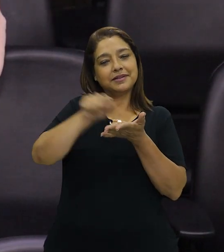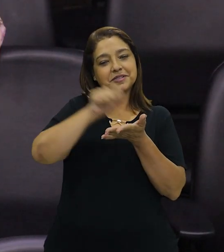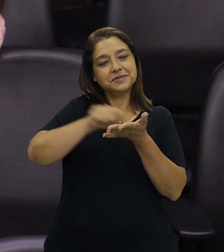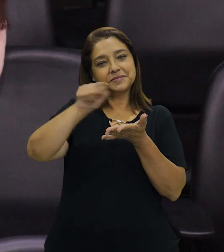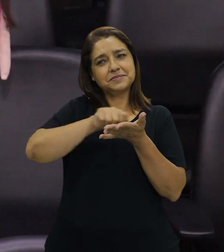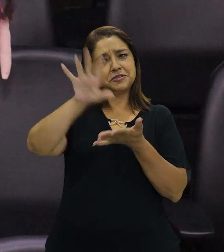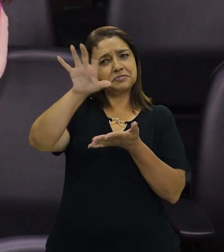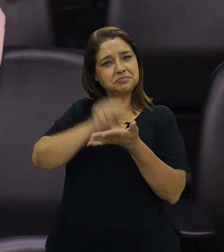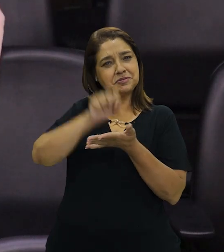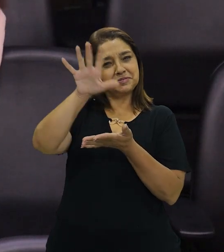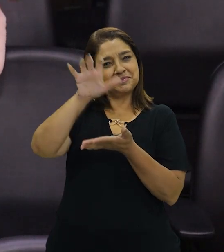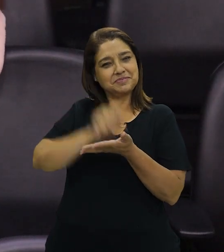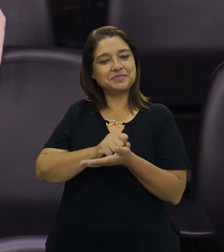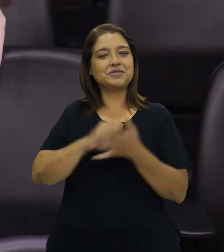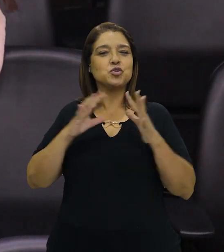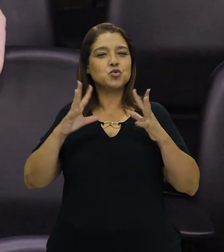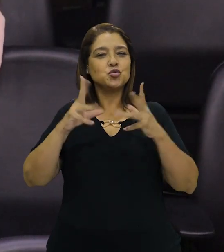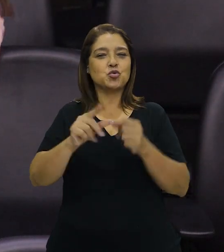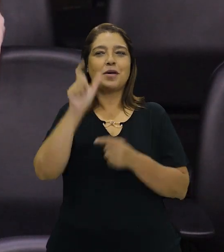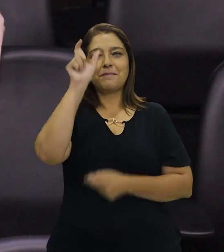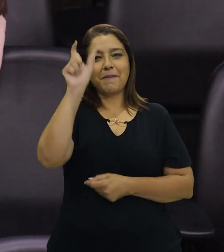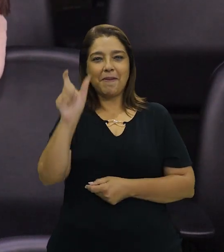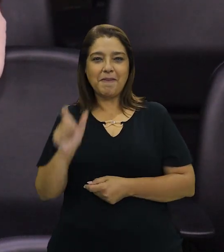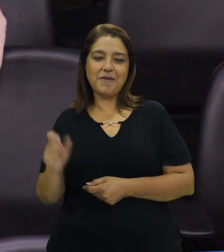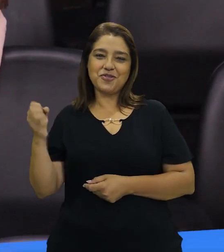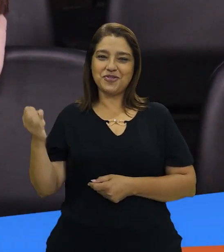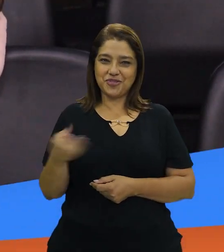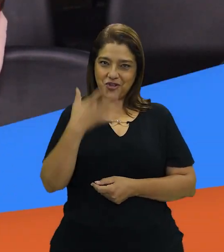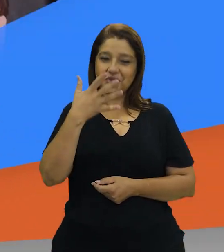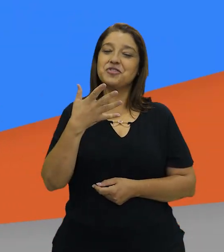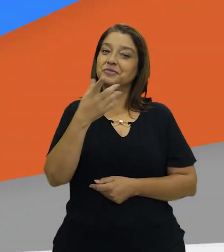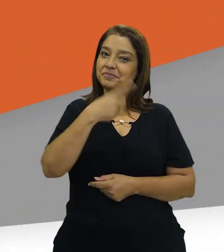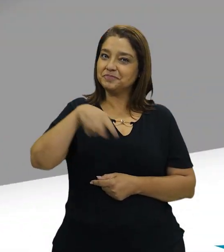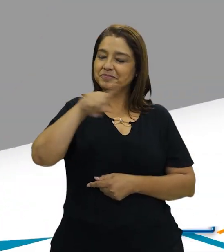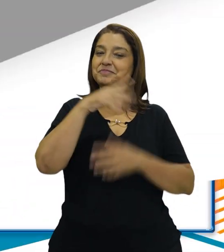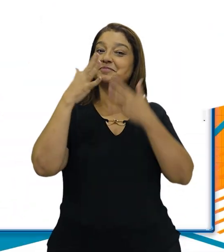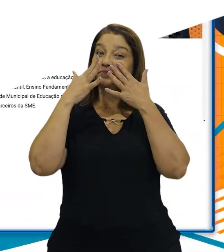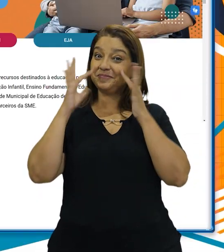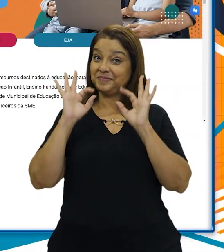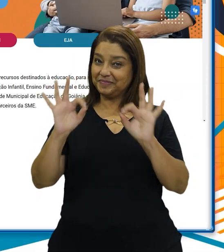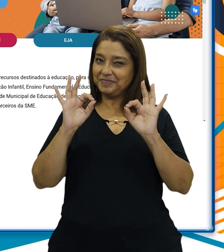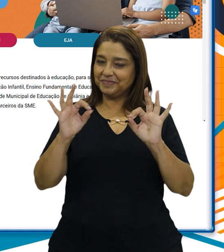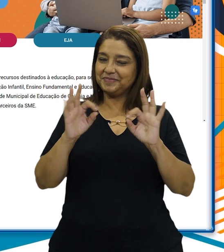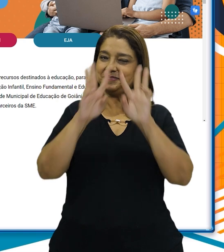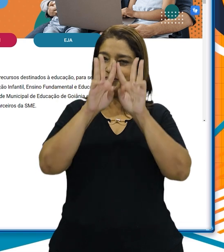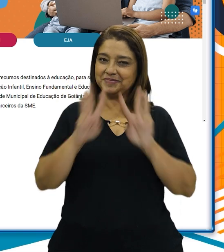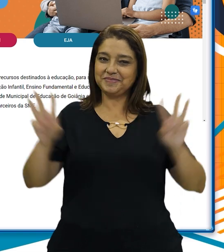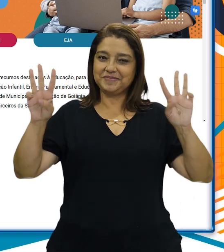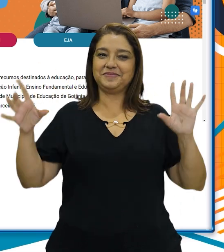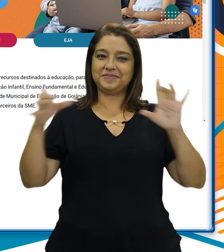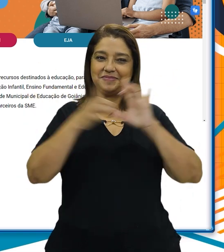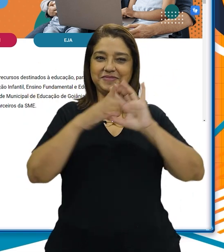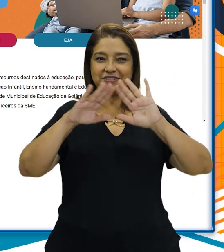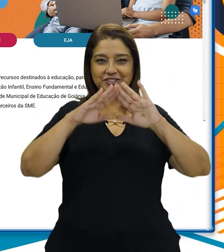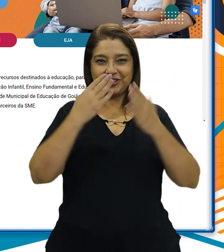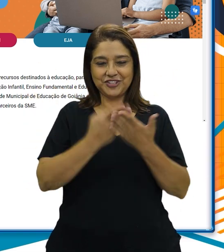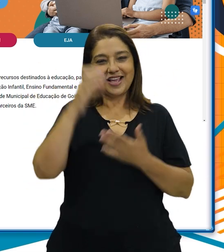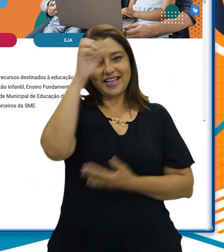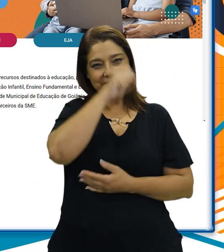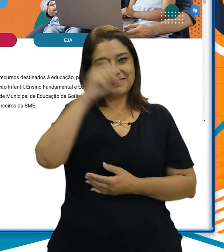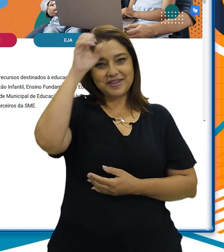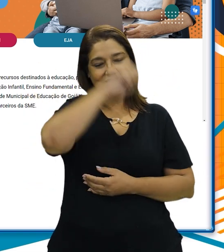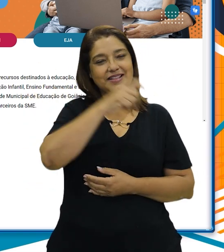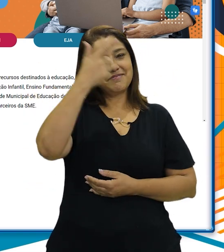anotar todas essas palavrinhas novas. E fiquem de olho no Portal Conexão Escola para